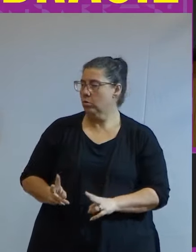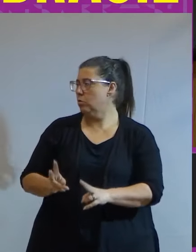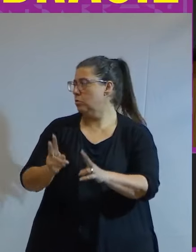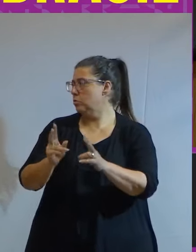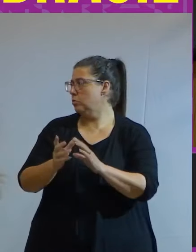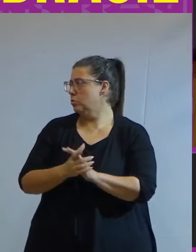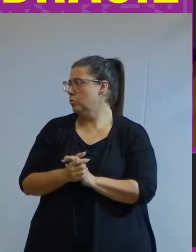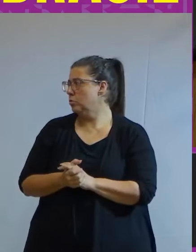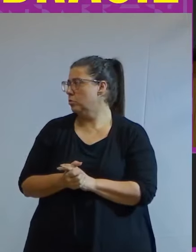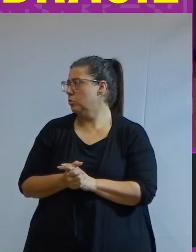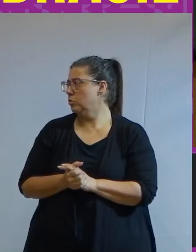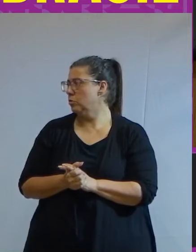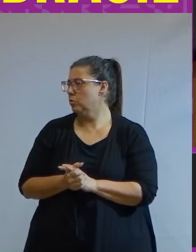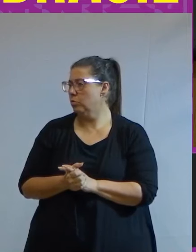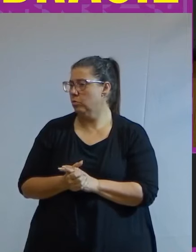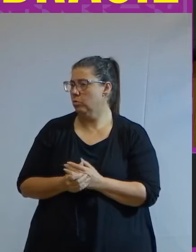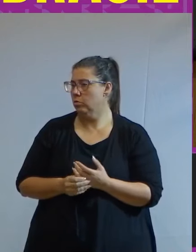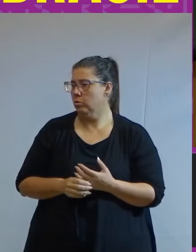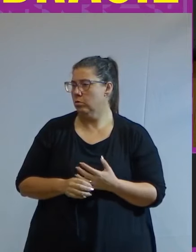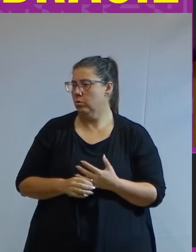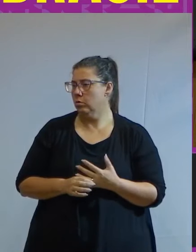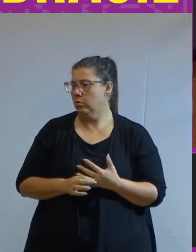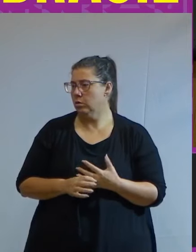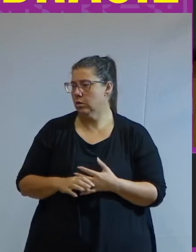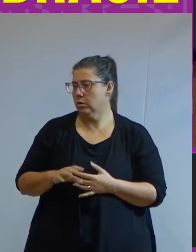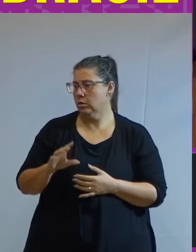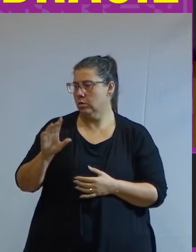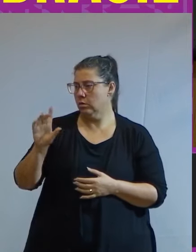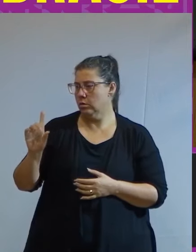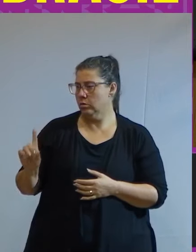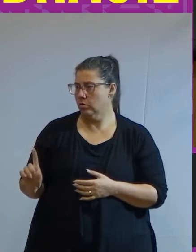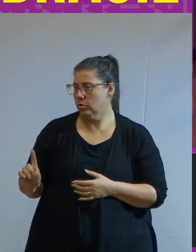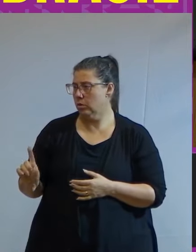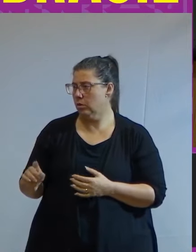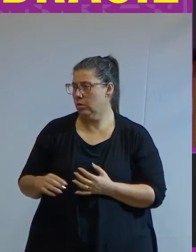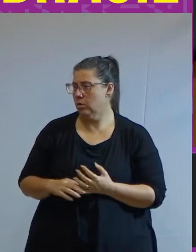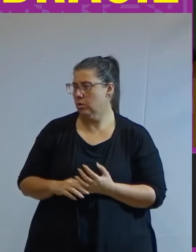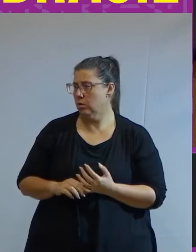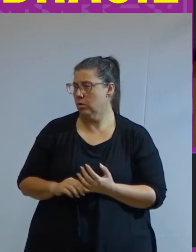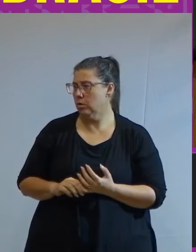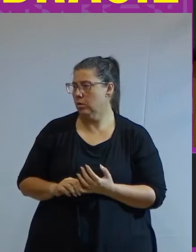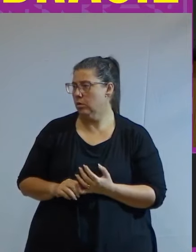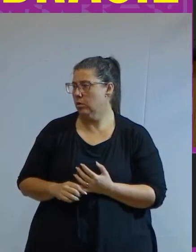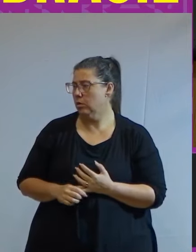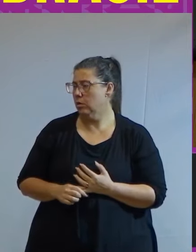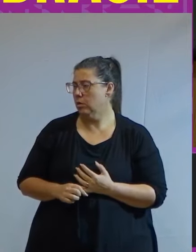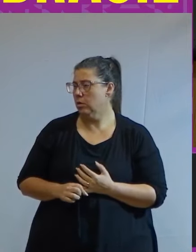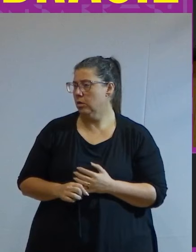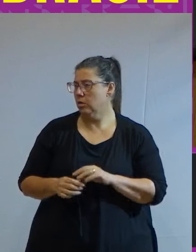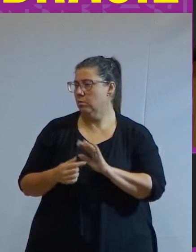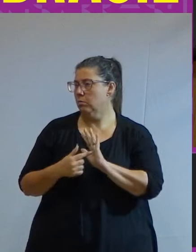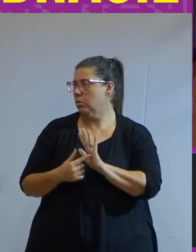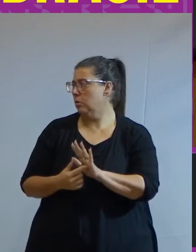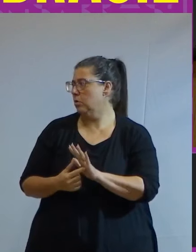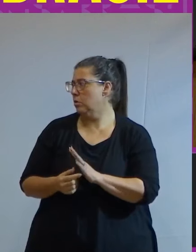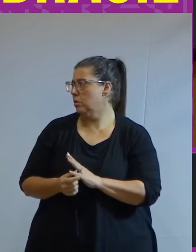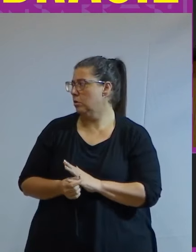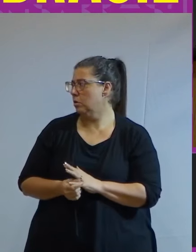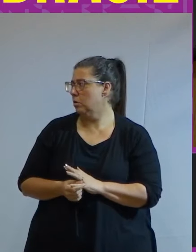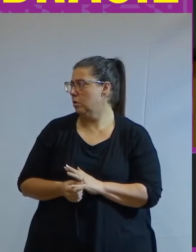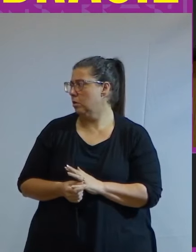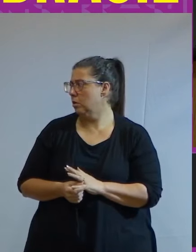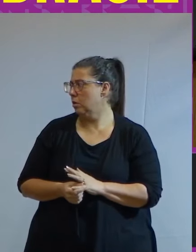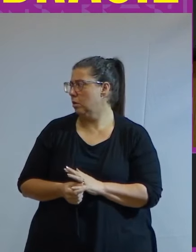extrema direita que como bem colocou o o